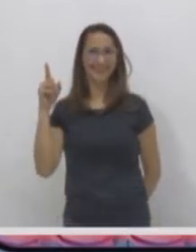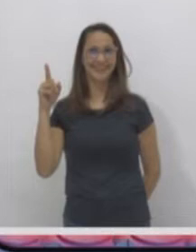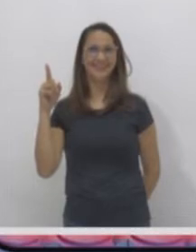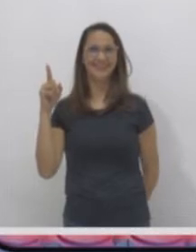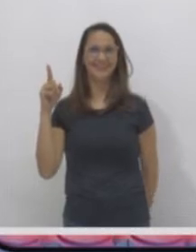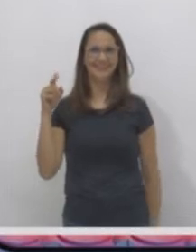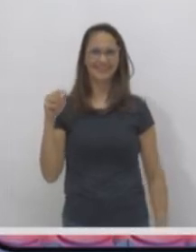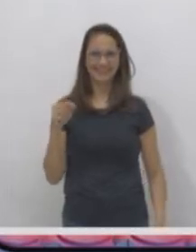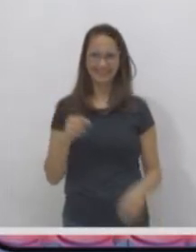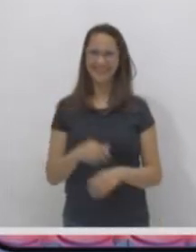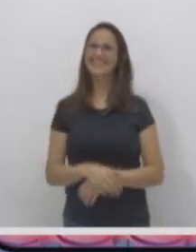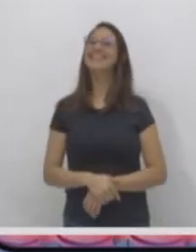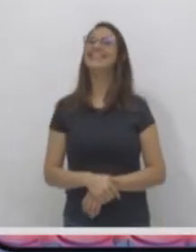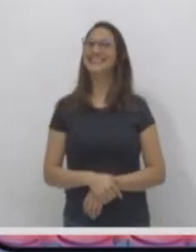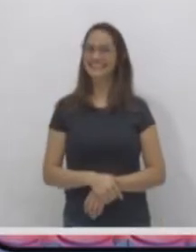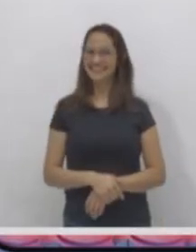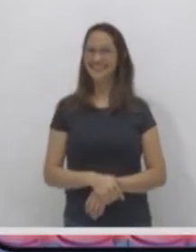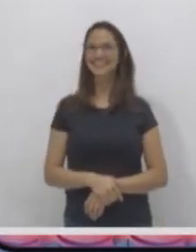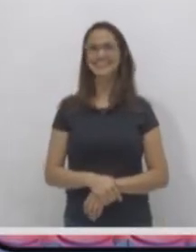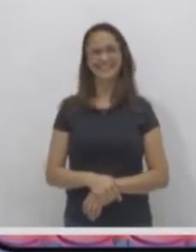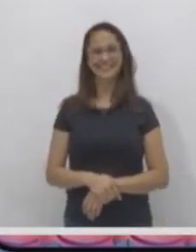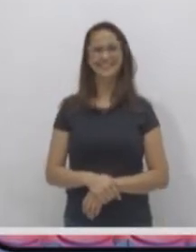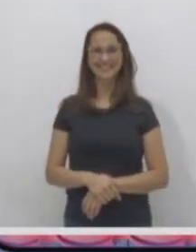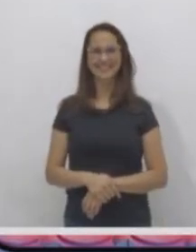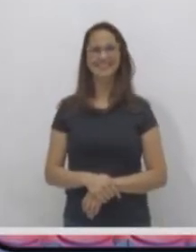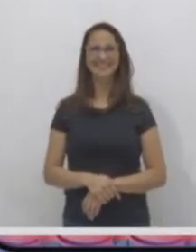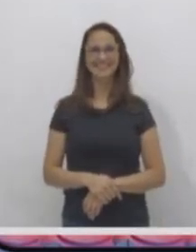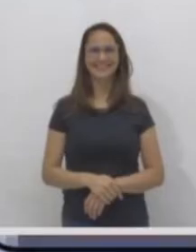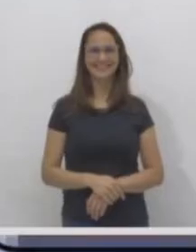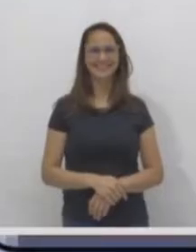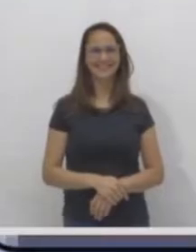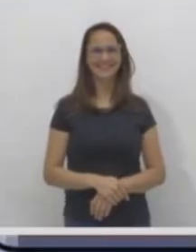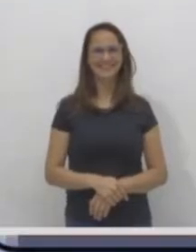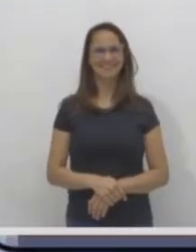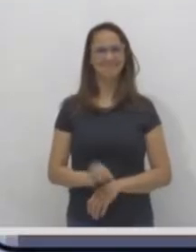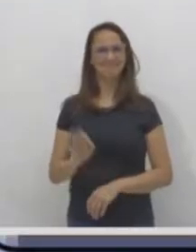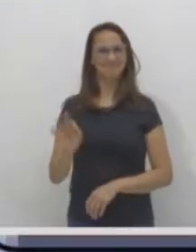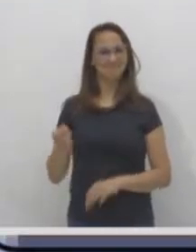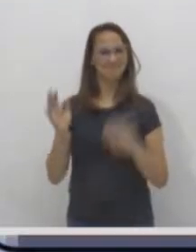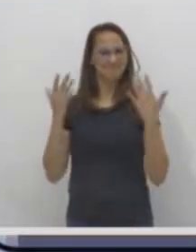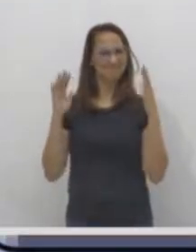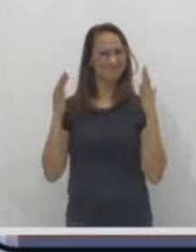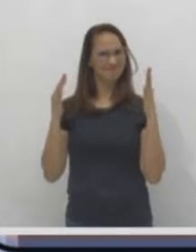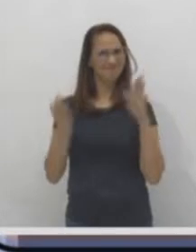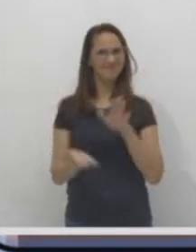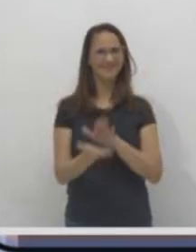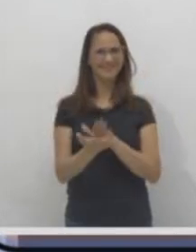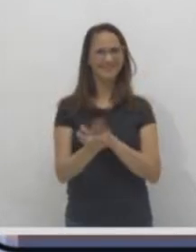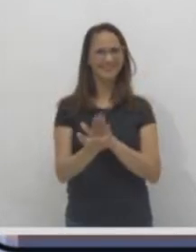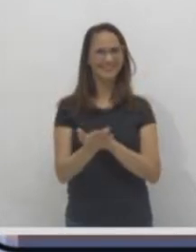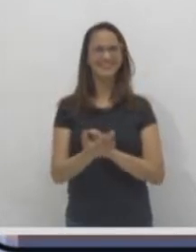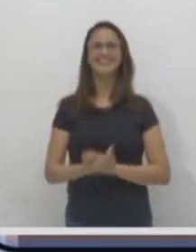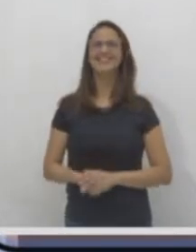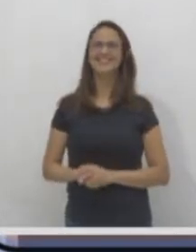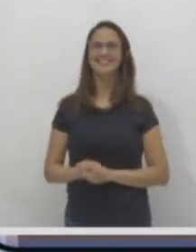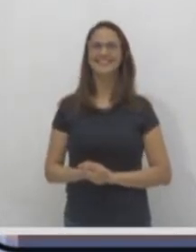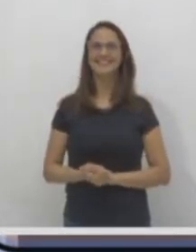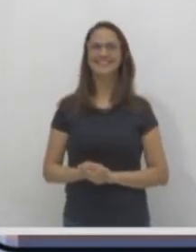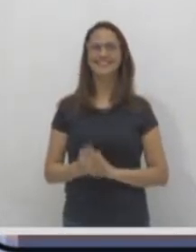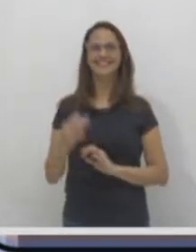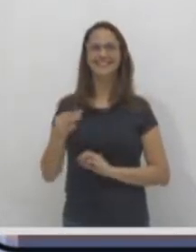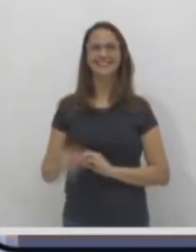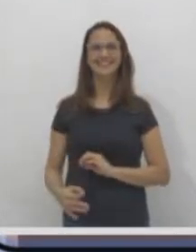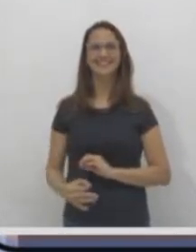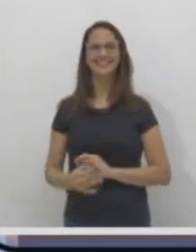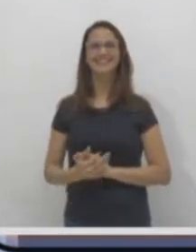abelha. Parabéns. Show de bola. Você está certíssimo, meu amigo Miguel. Quem